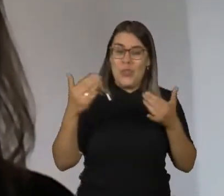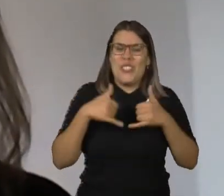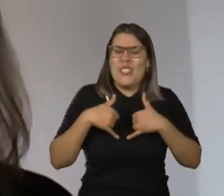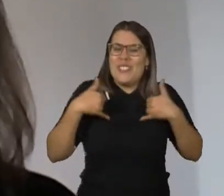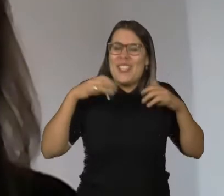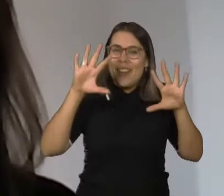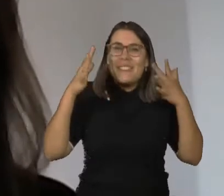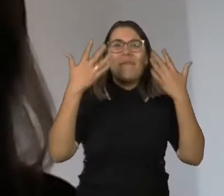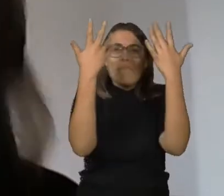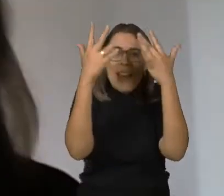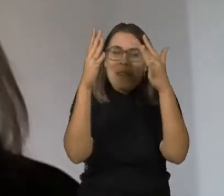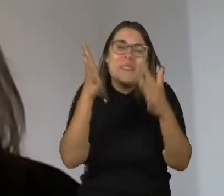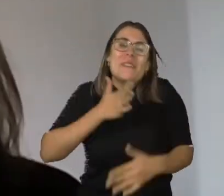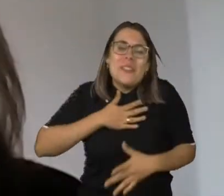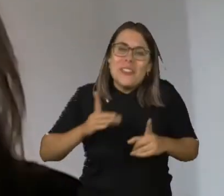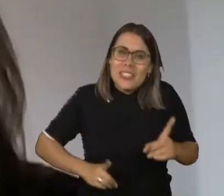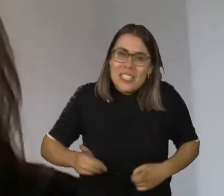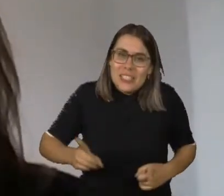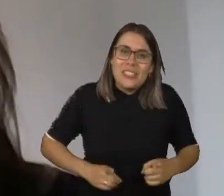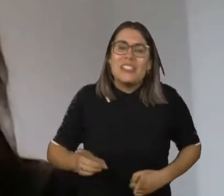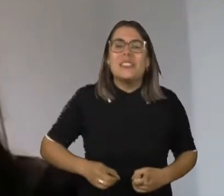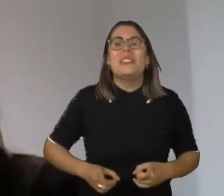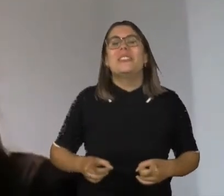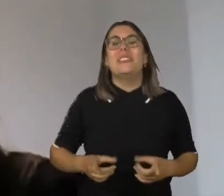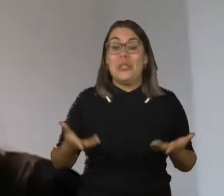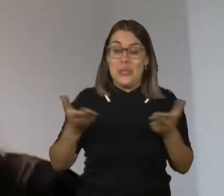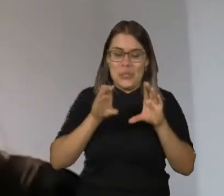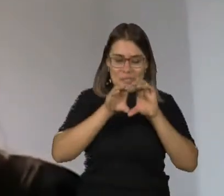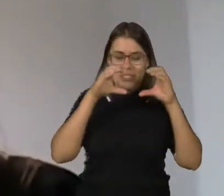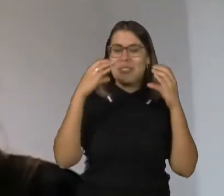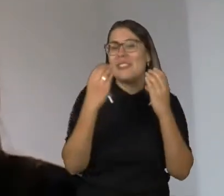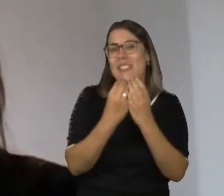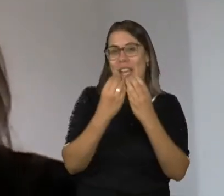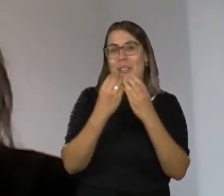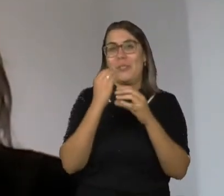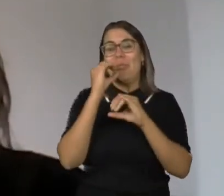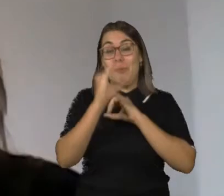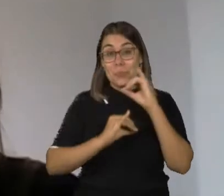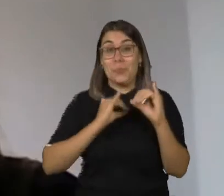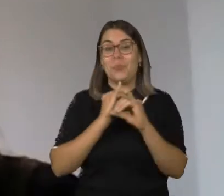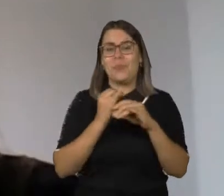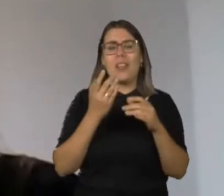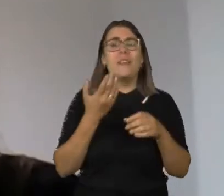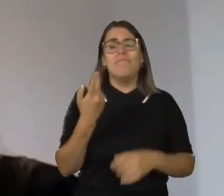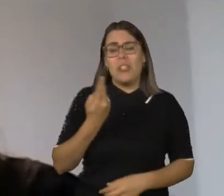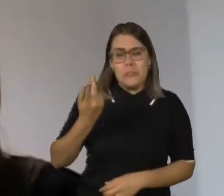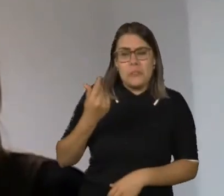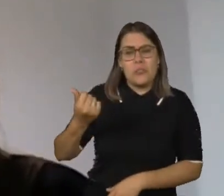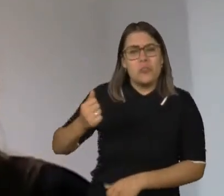um parabéns para ele. E amanhã ele estará aqui no Congresso Online. Na nossa convivência, em muitos momentos,